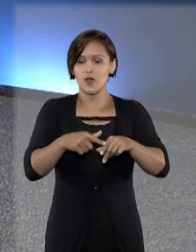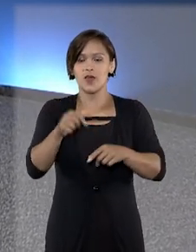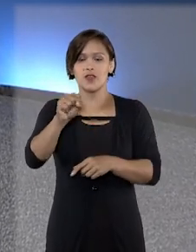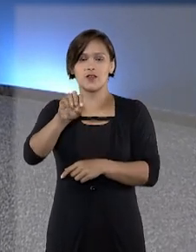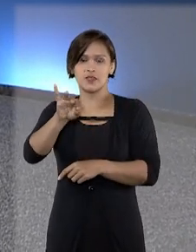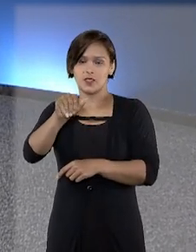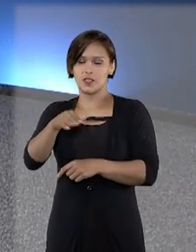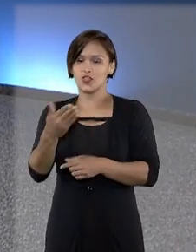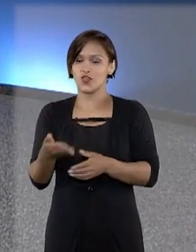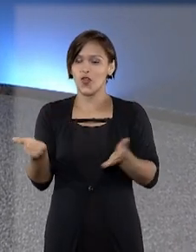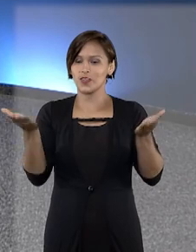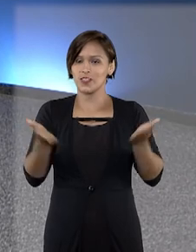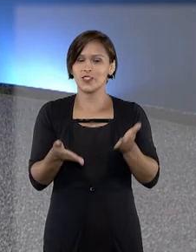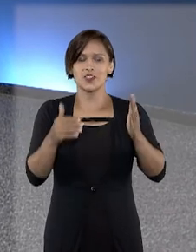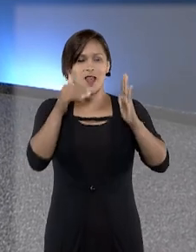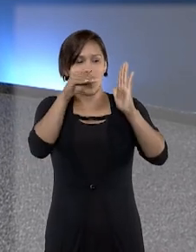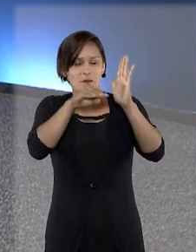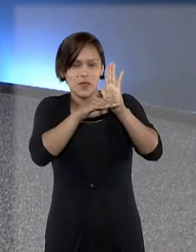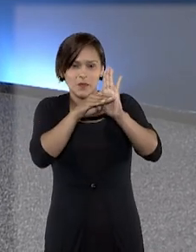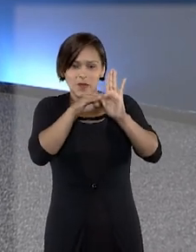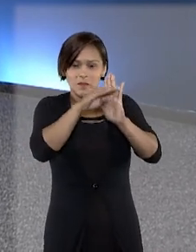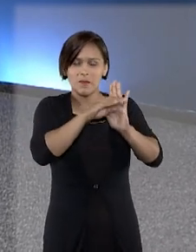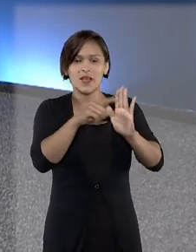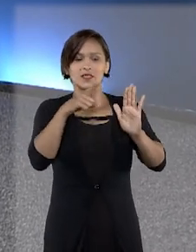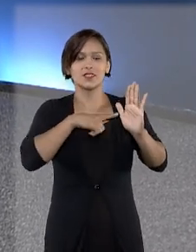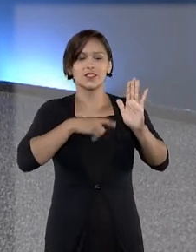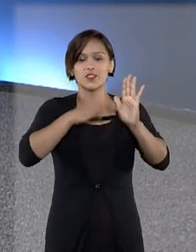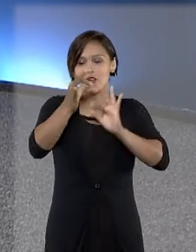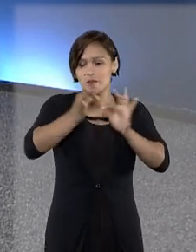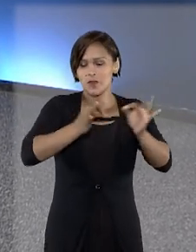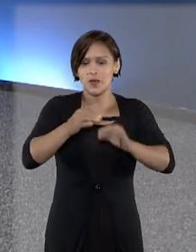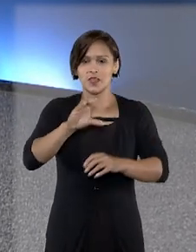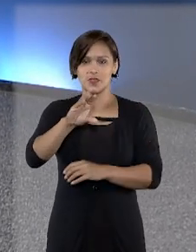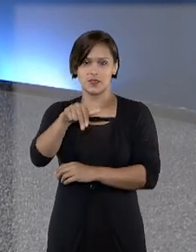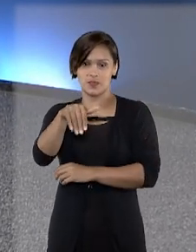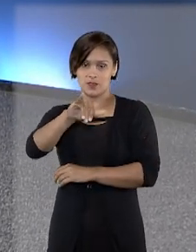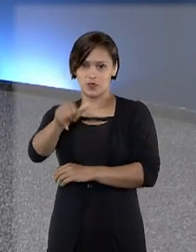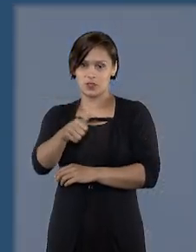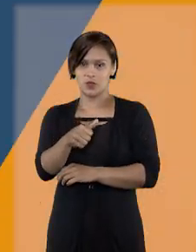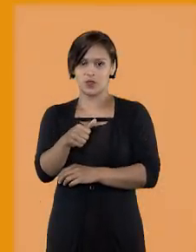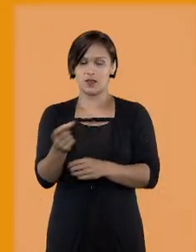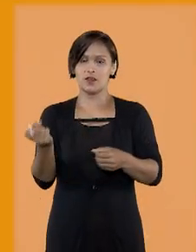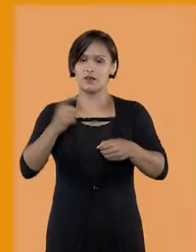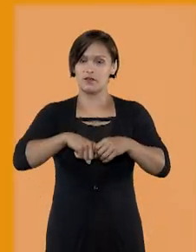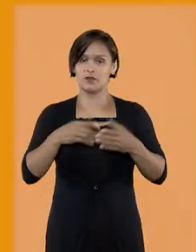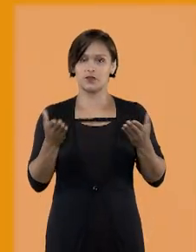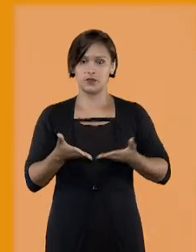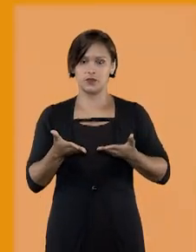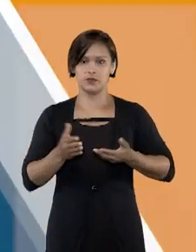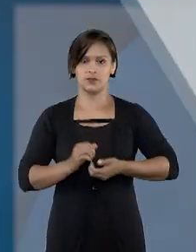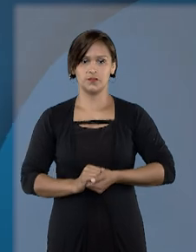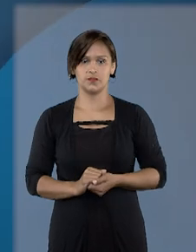o STJ já alcançou diversas metas estipuladas pelo CNJ. Eu volto já.